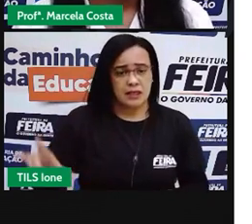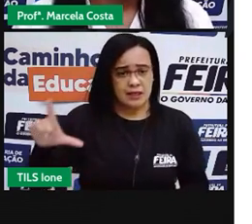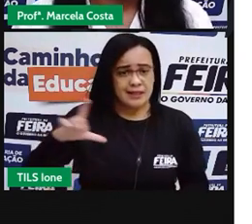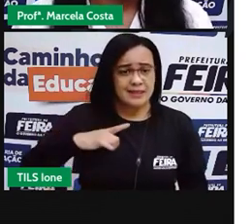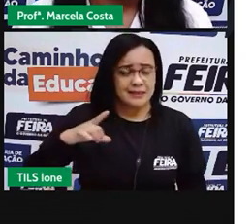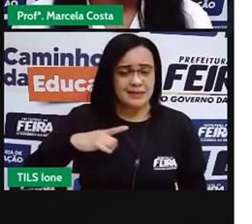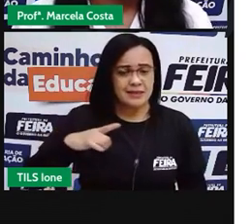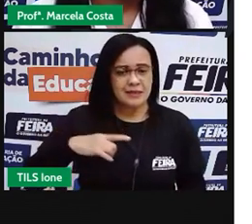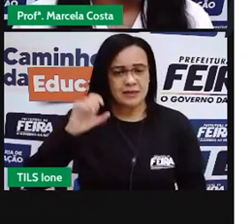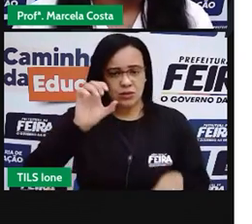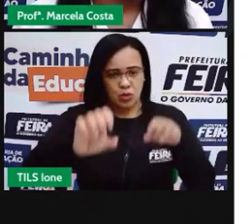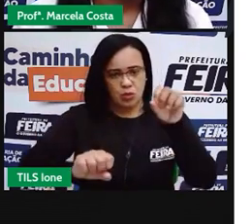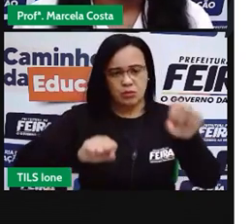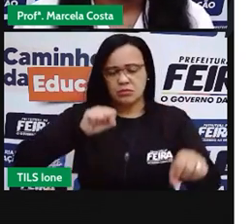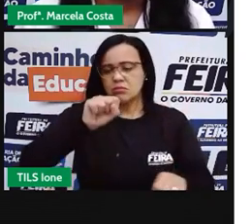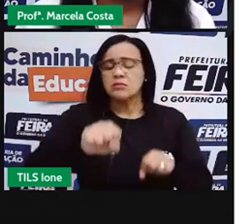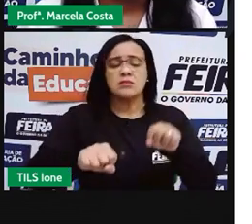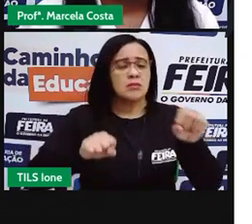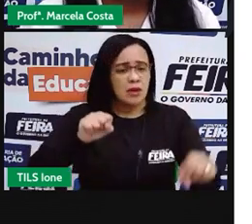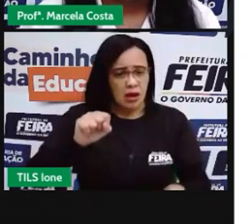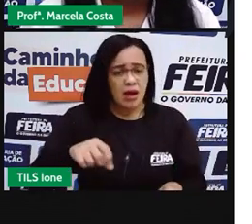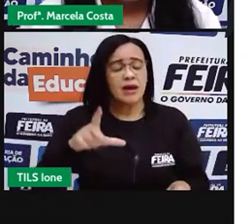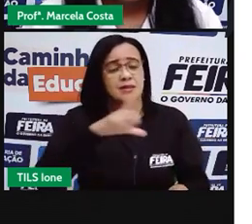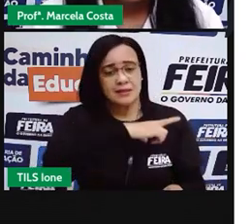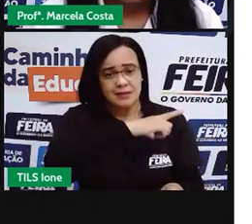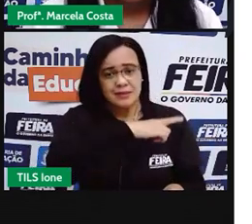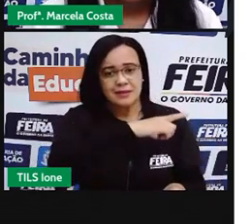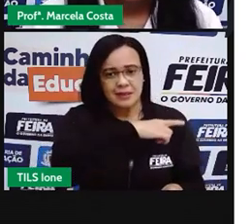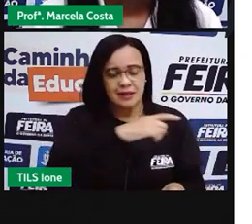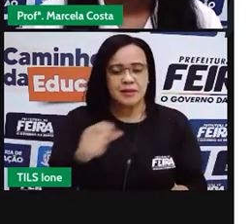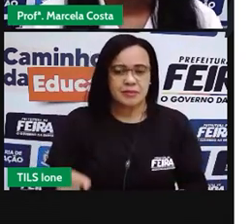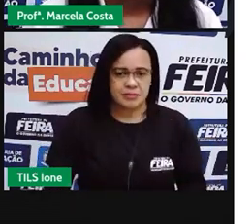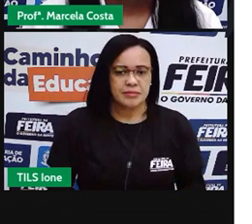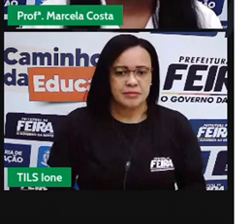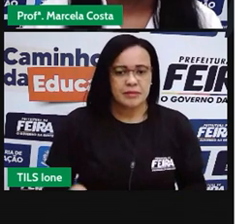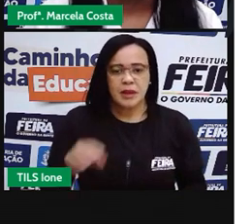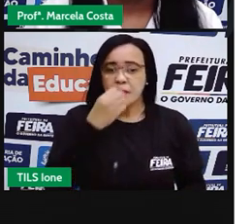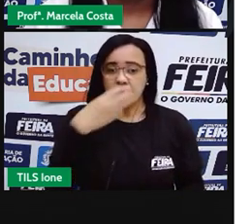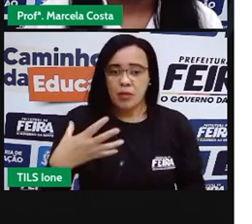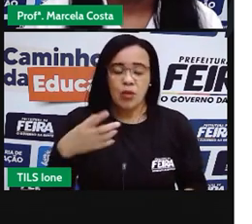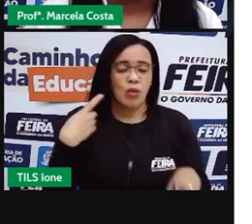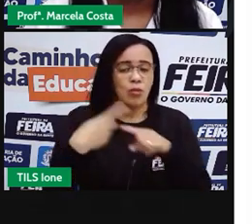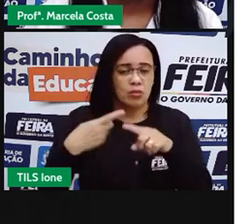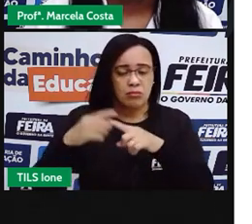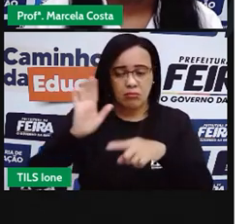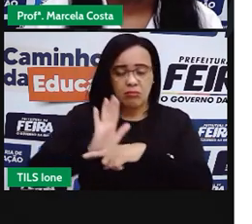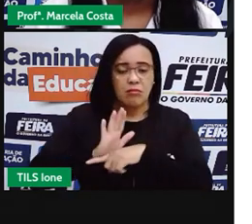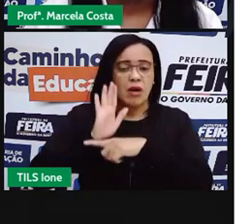Citéria e o Cadeste também consigam ter uma boa circulação nessa região.